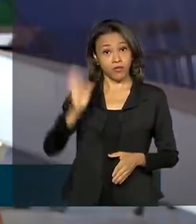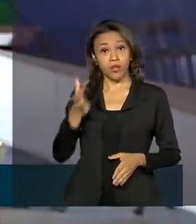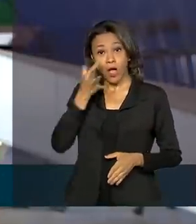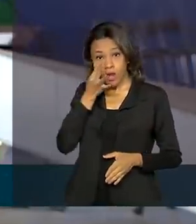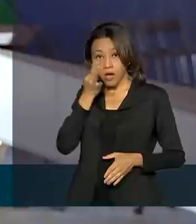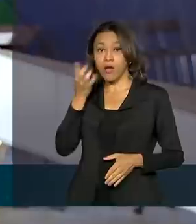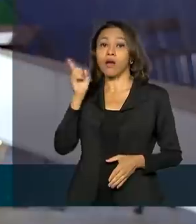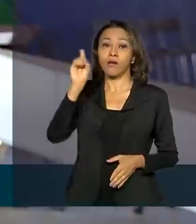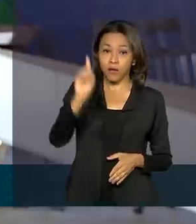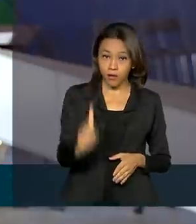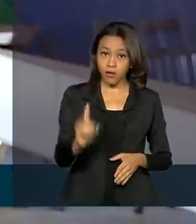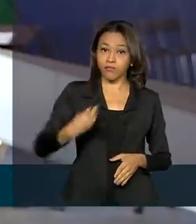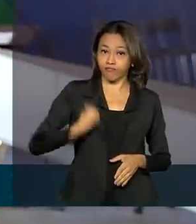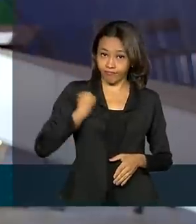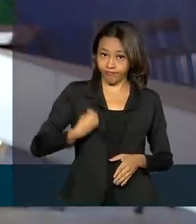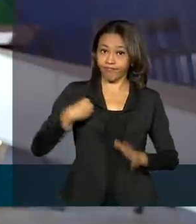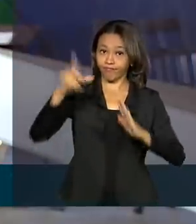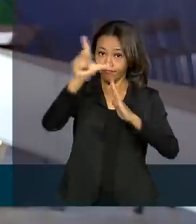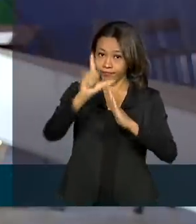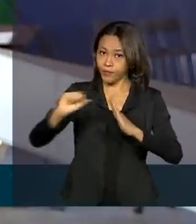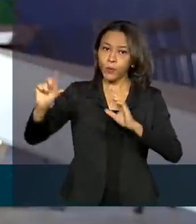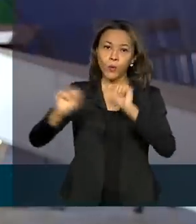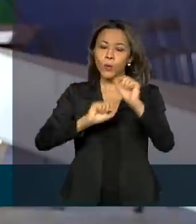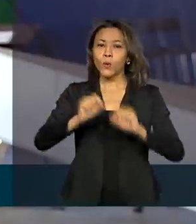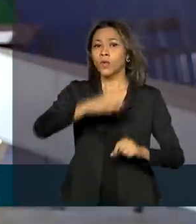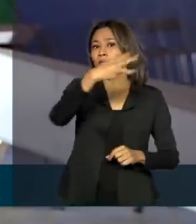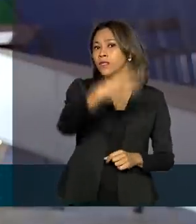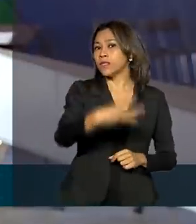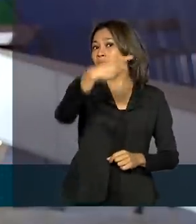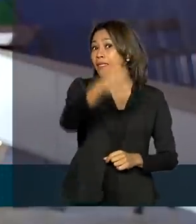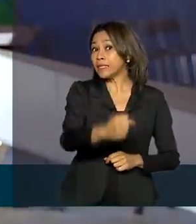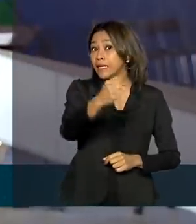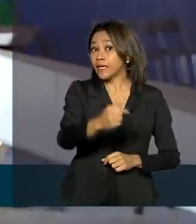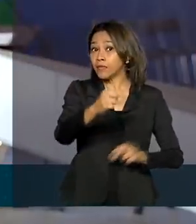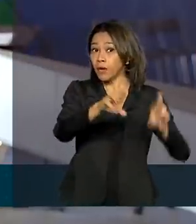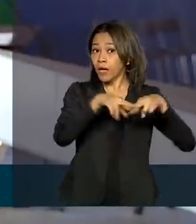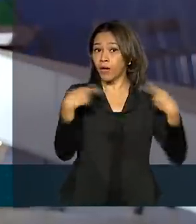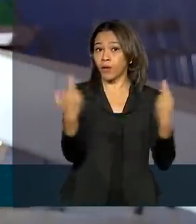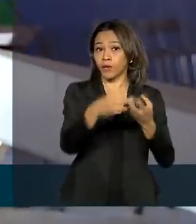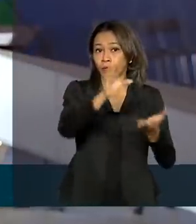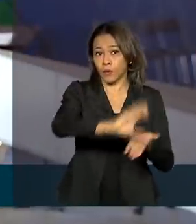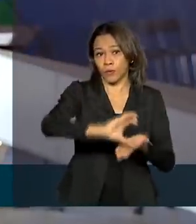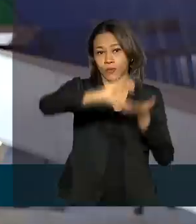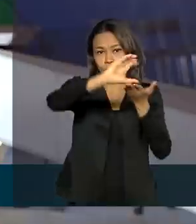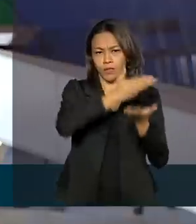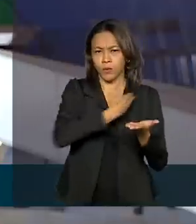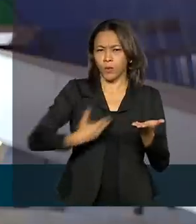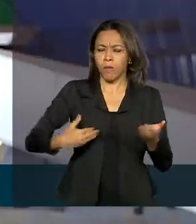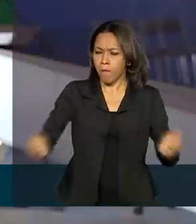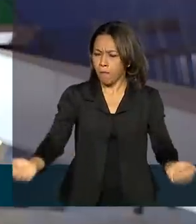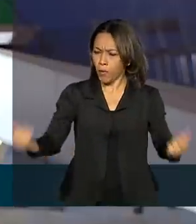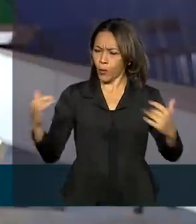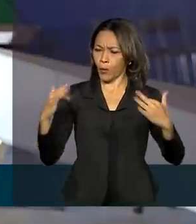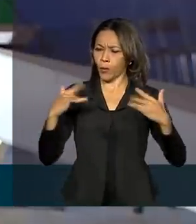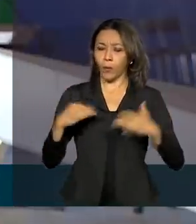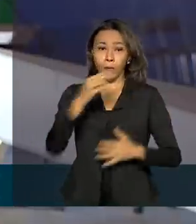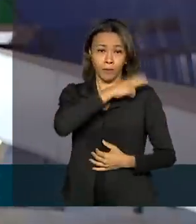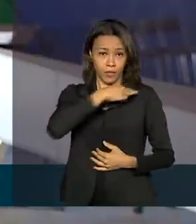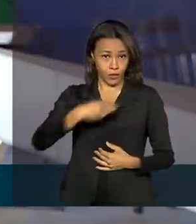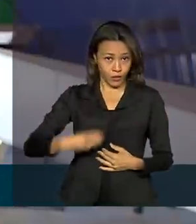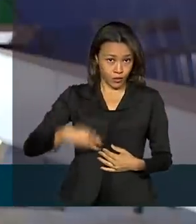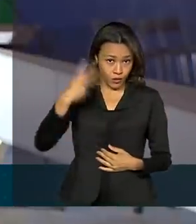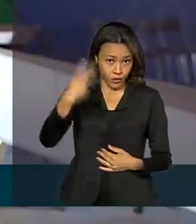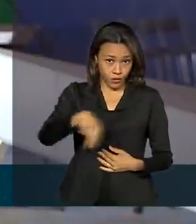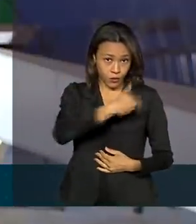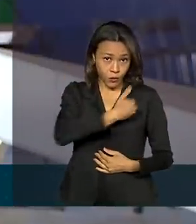Planalto e participa, neste momento, da 37ª reunião do Conselho de Governo, que reúne todos os ministros de Estado e o